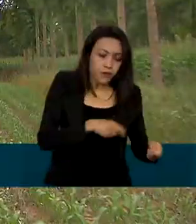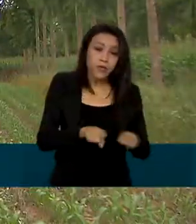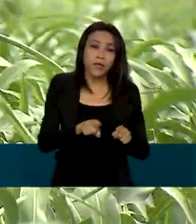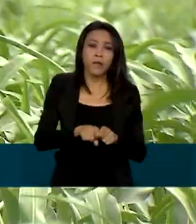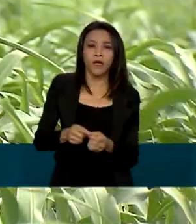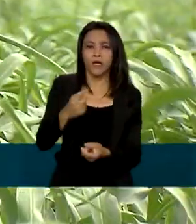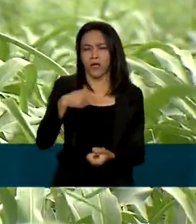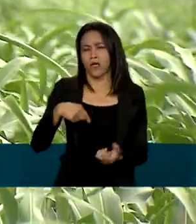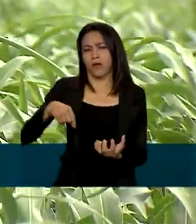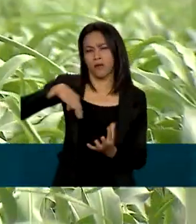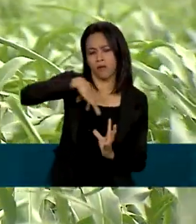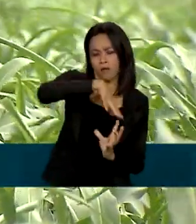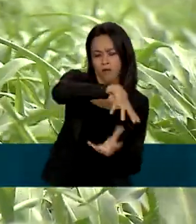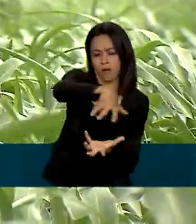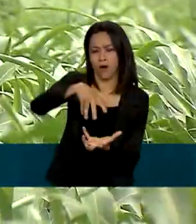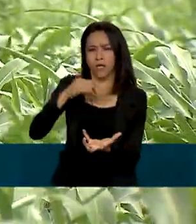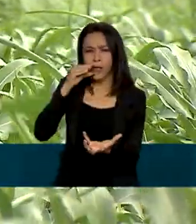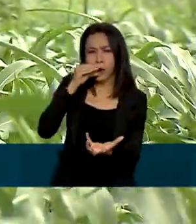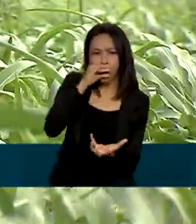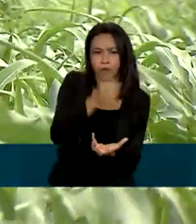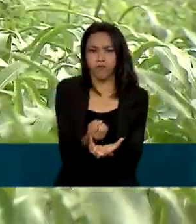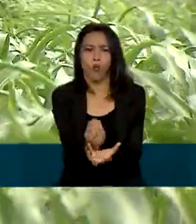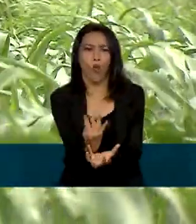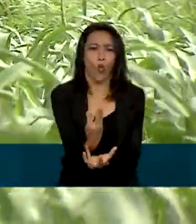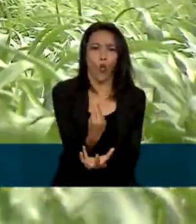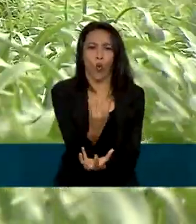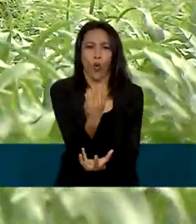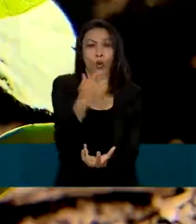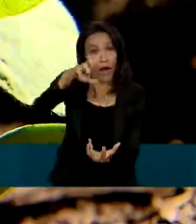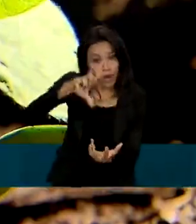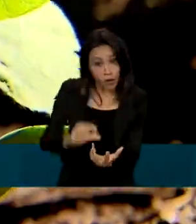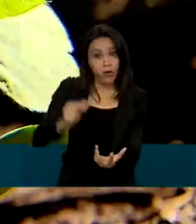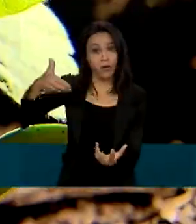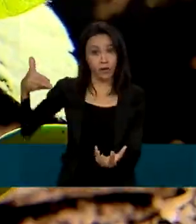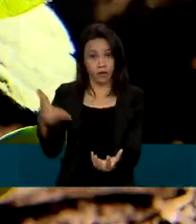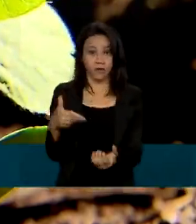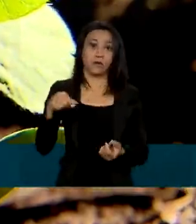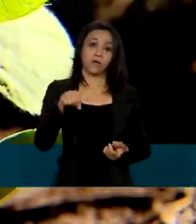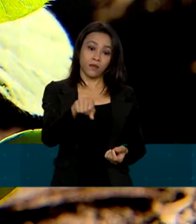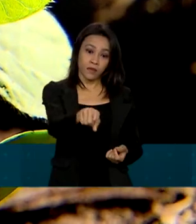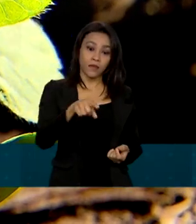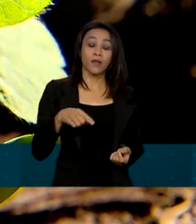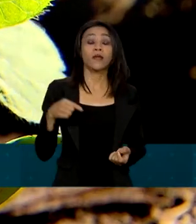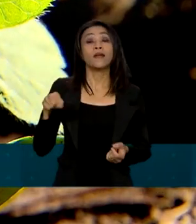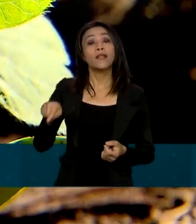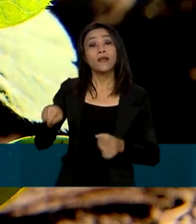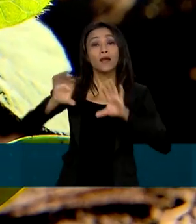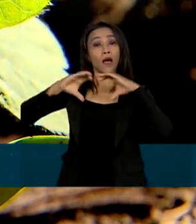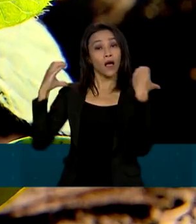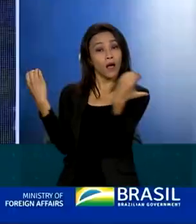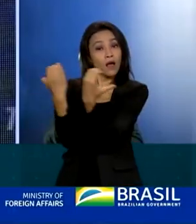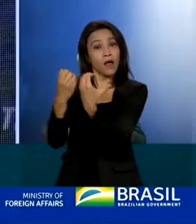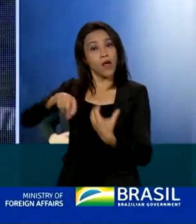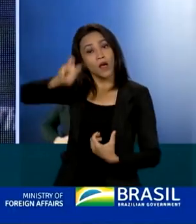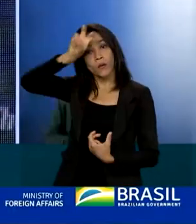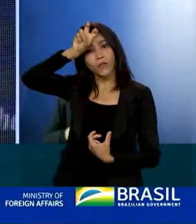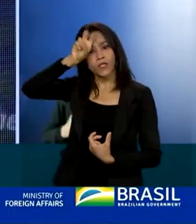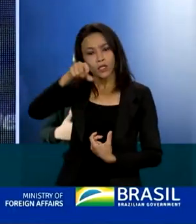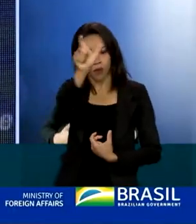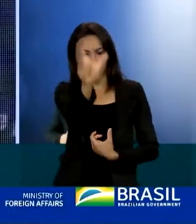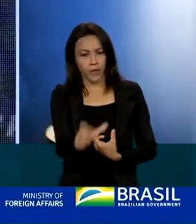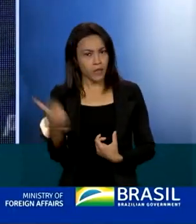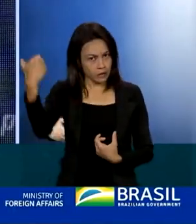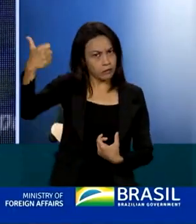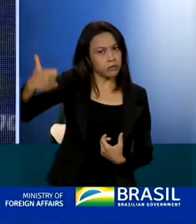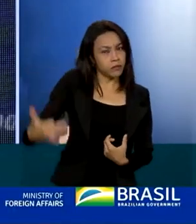na atmosfera. Durante o painel sobre segurança alimentar e paz, no pavilhão do Brasil, na COP 27, no Egito, ele afirmou que